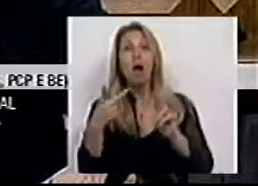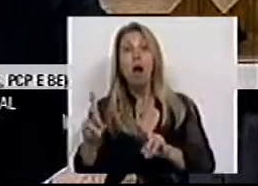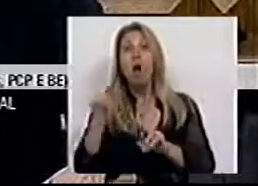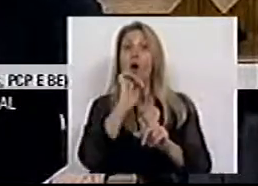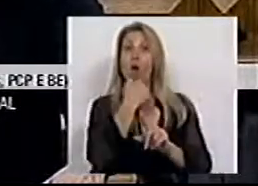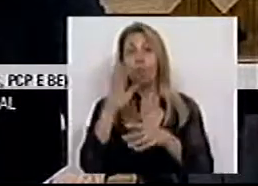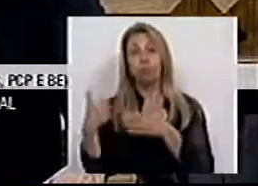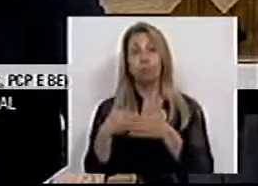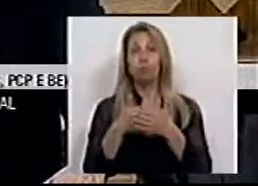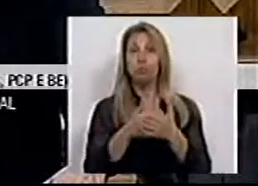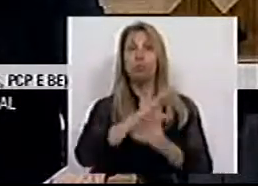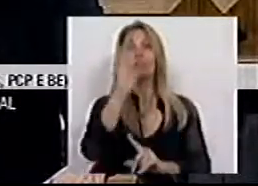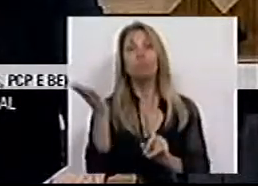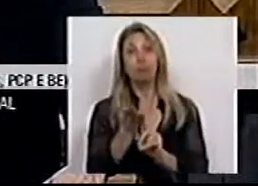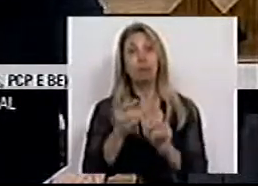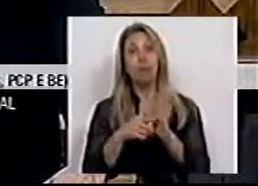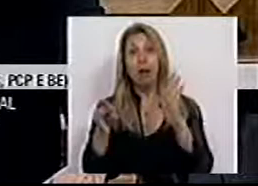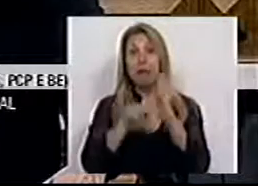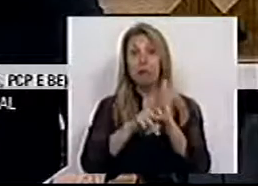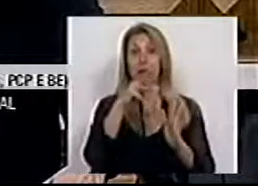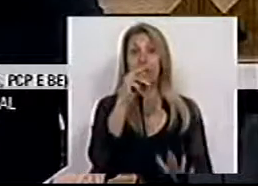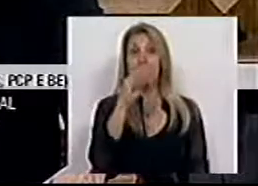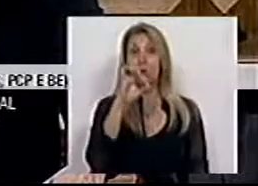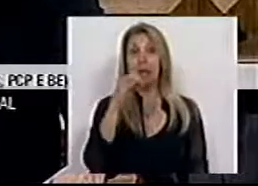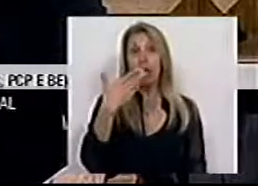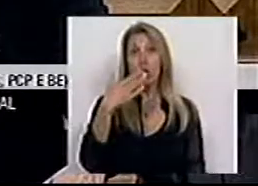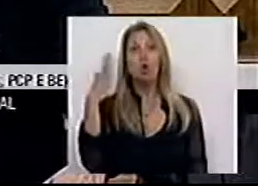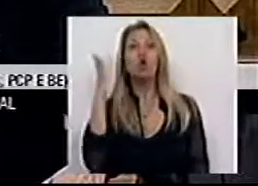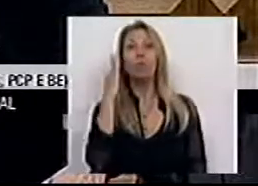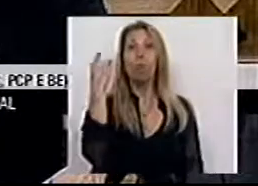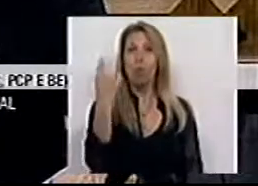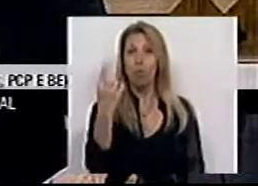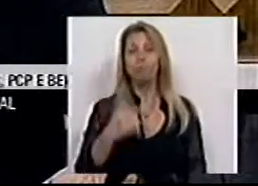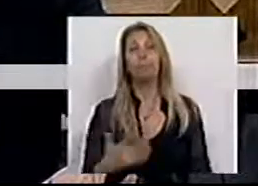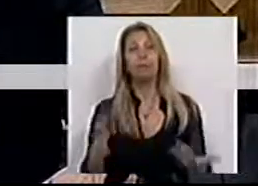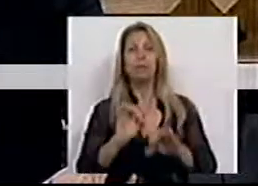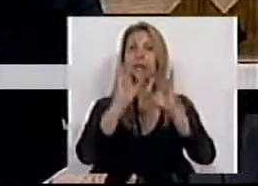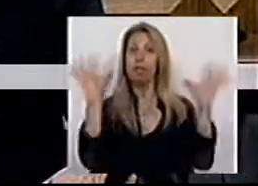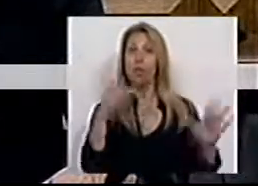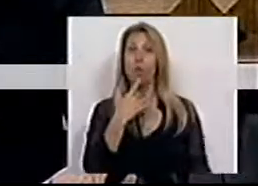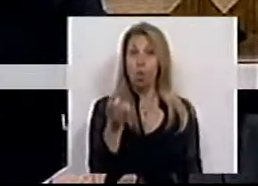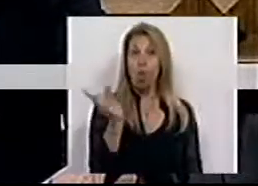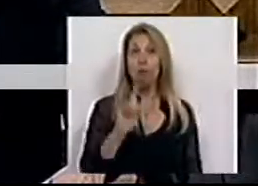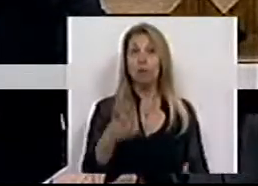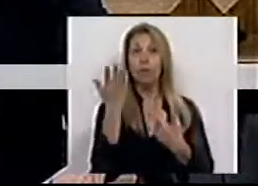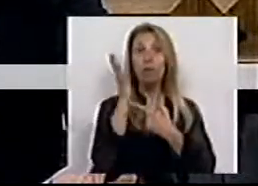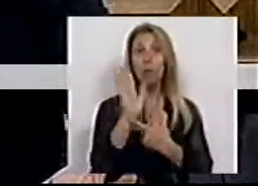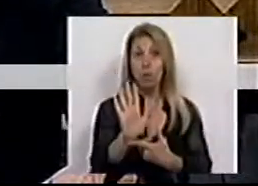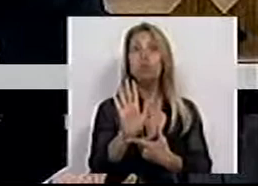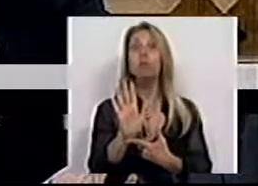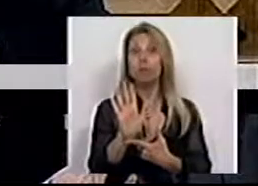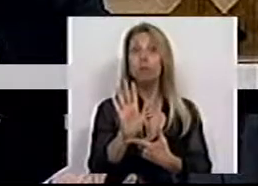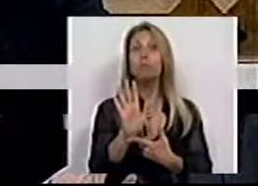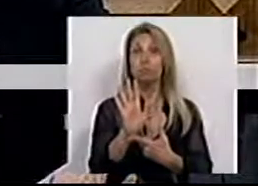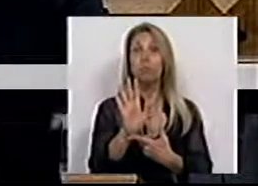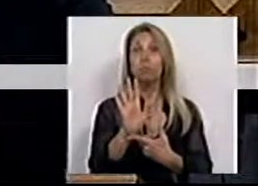nomeadamente consagrada no seu artigo 381 nº 1. E sejamos claros, mais uma vez o exemplo conta, um